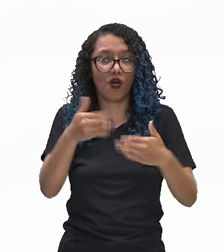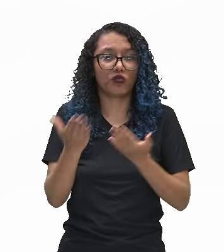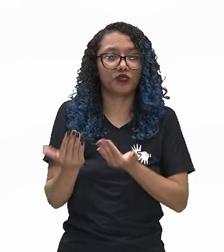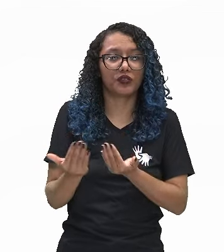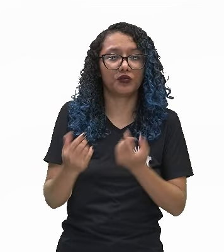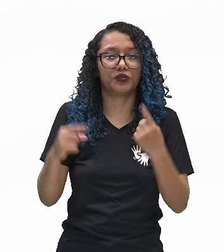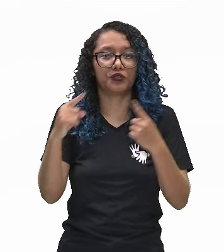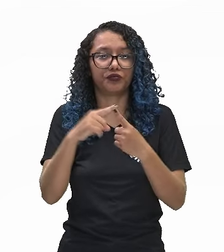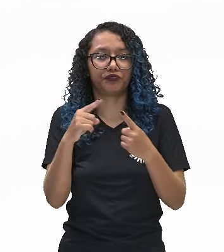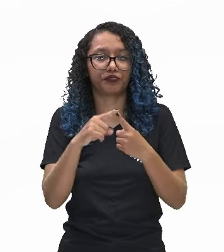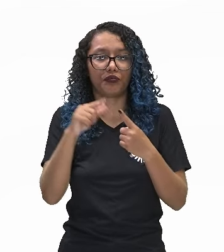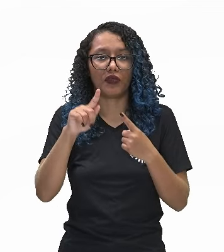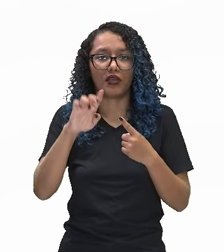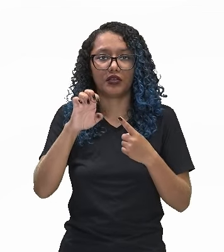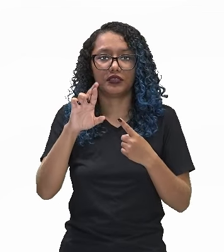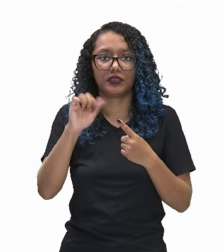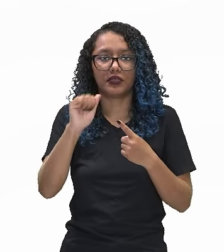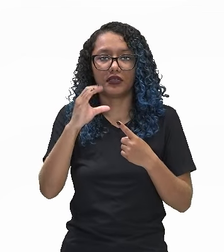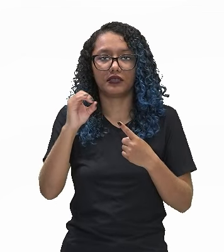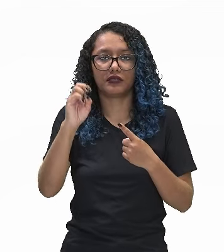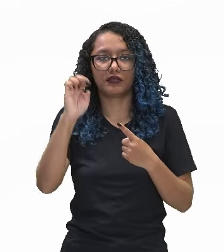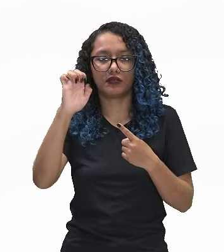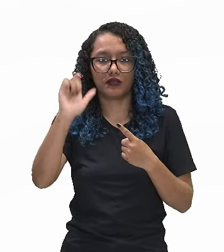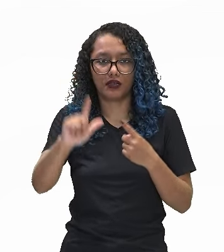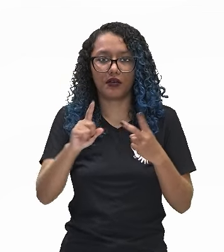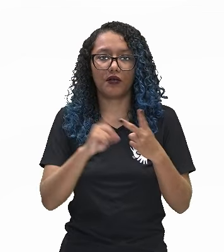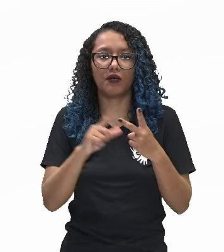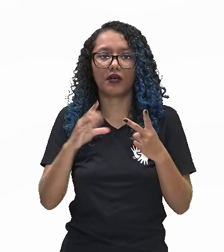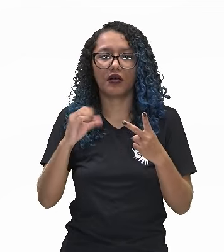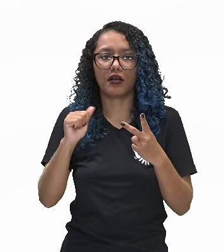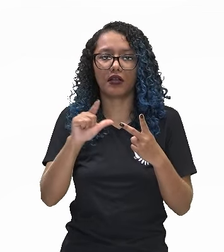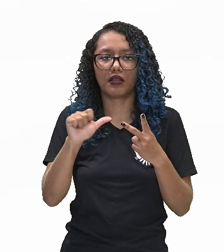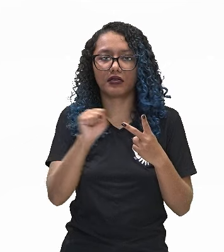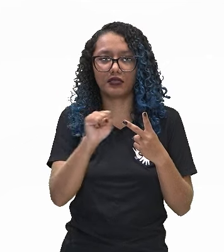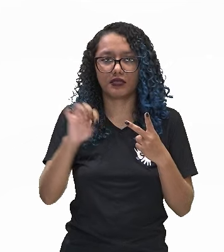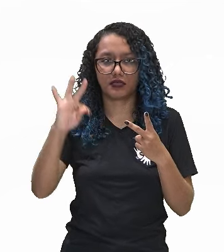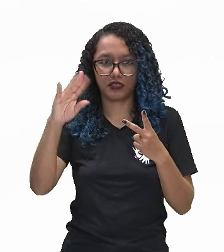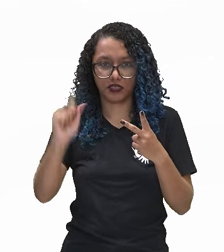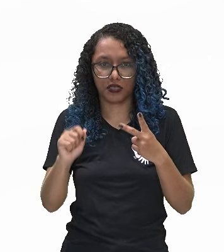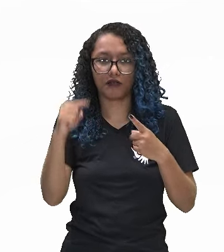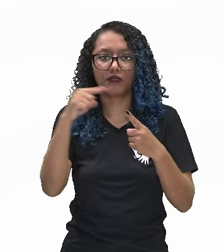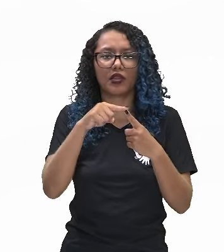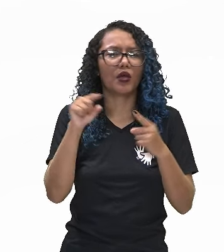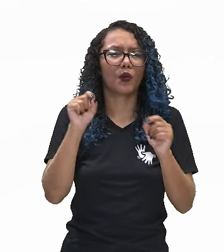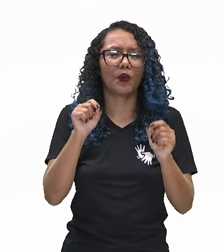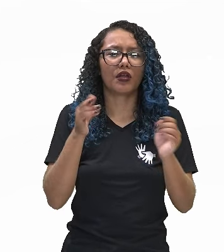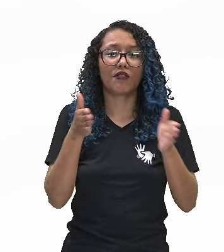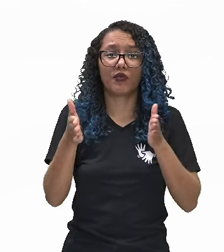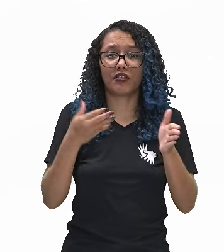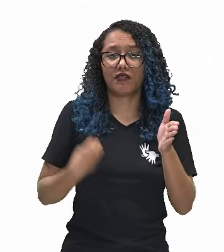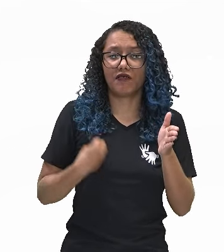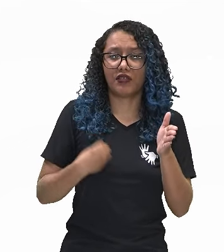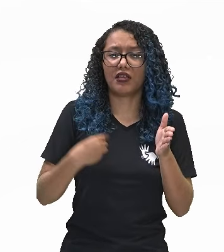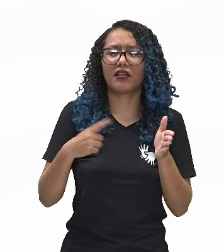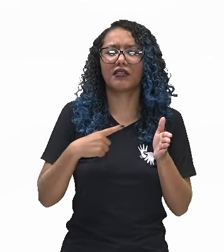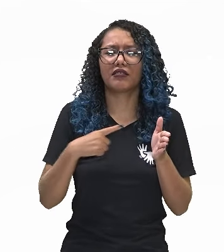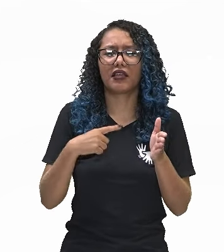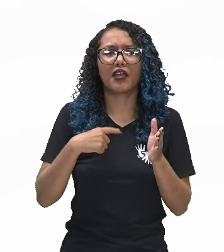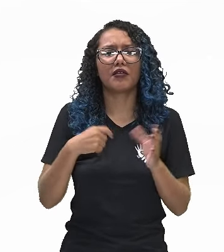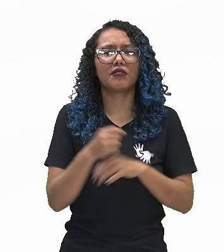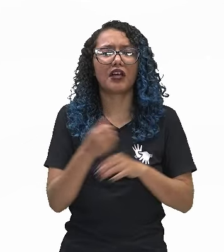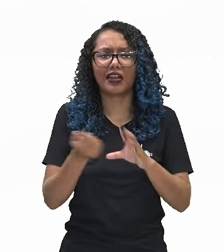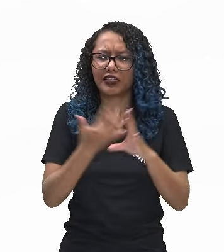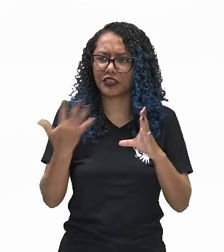e a classista. A geracional compreende a fase da vida marcada por uma cultura muito própria que se